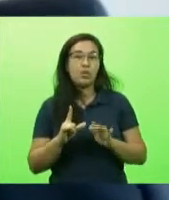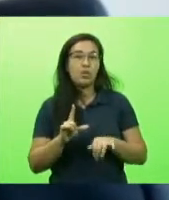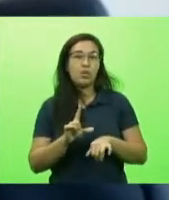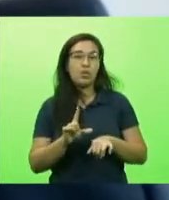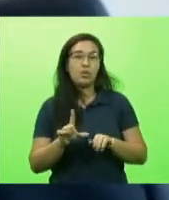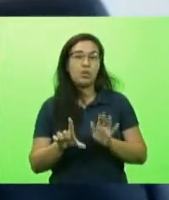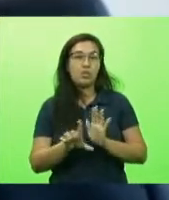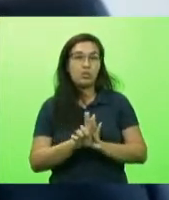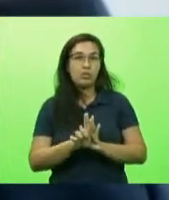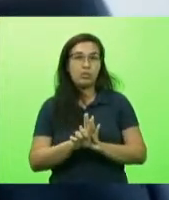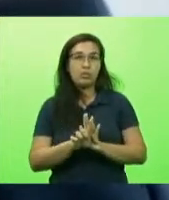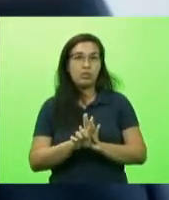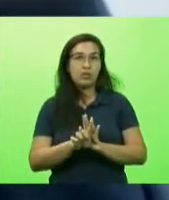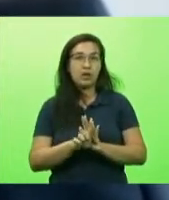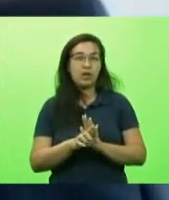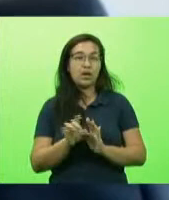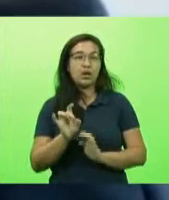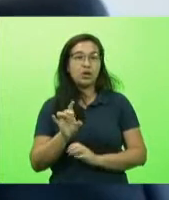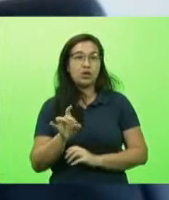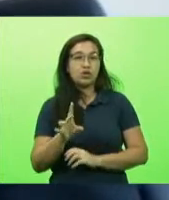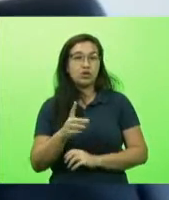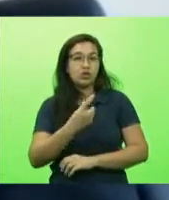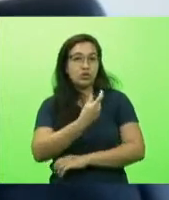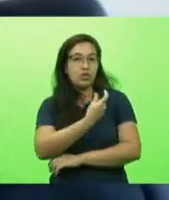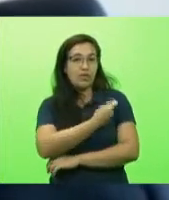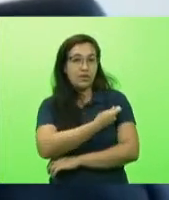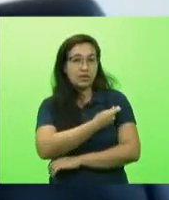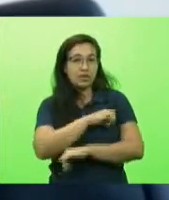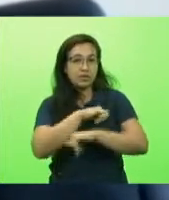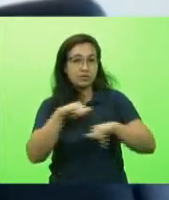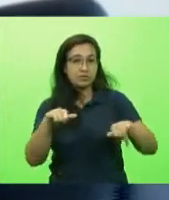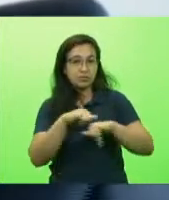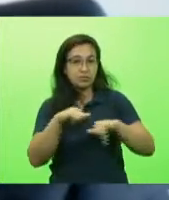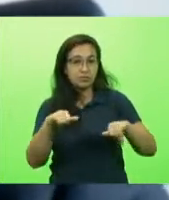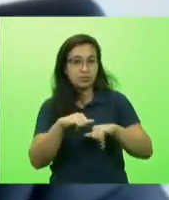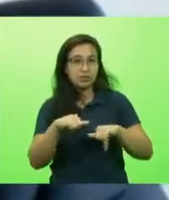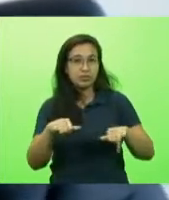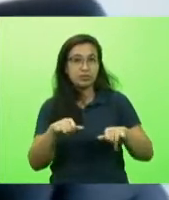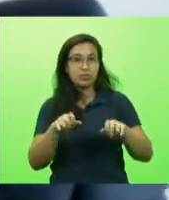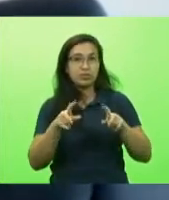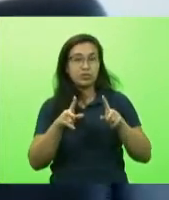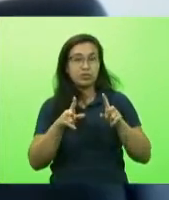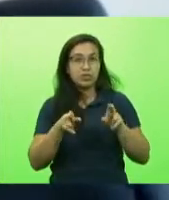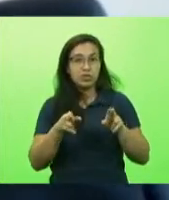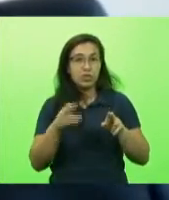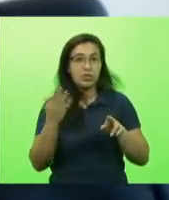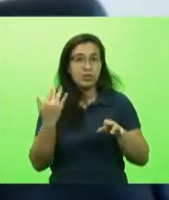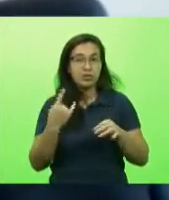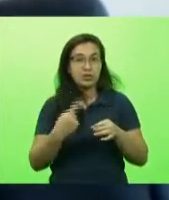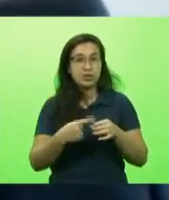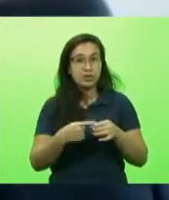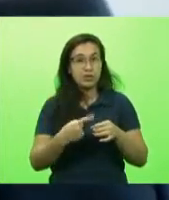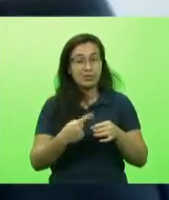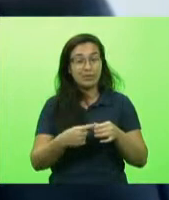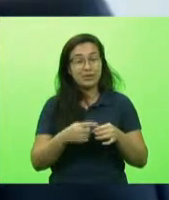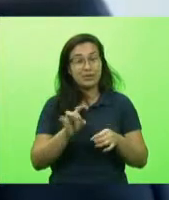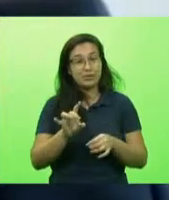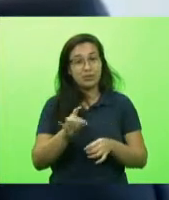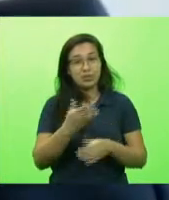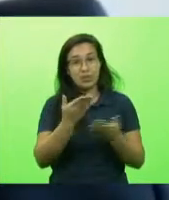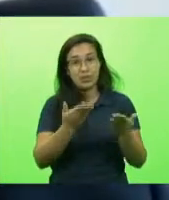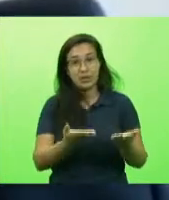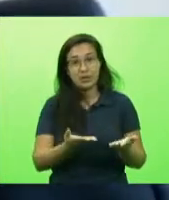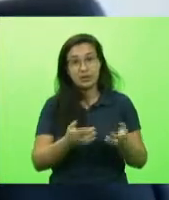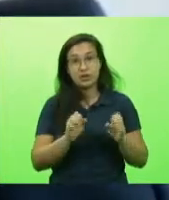da vacina quem pode fazer campanha de vacinação como nós fazíamos na época que estávamos no município são os municípios nós já oferecemos